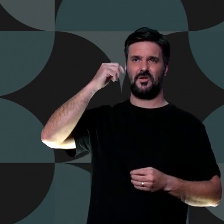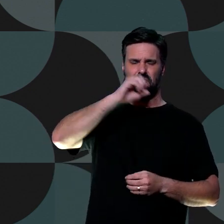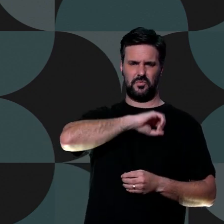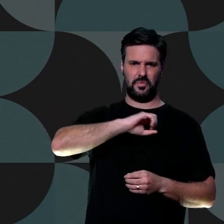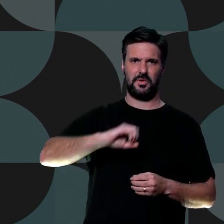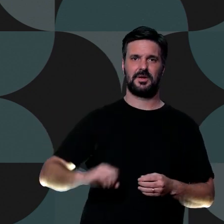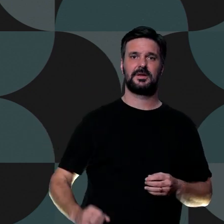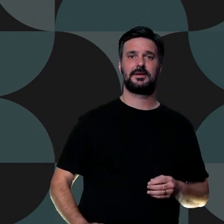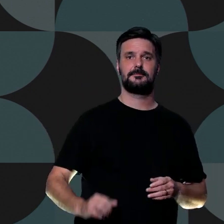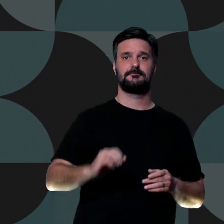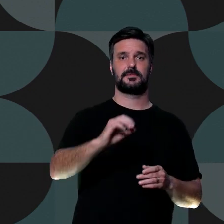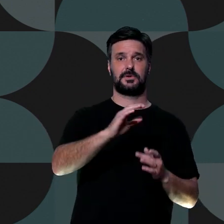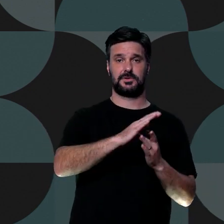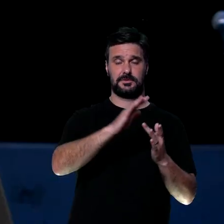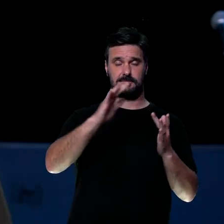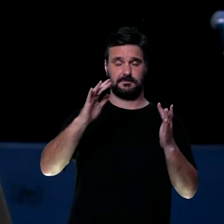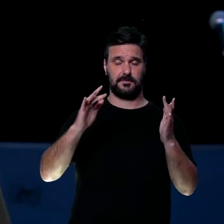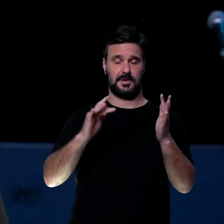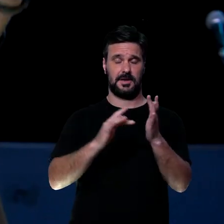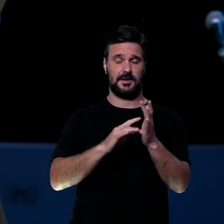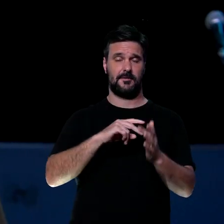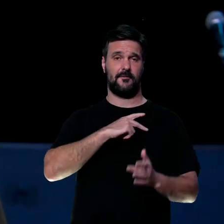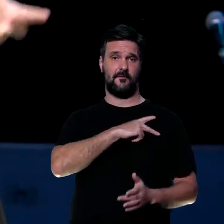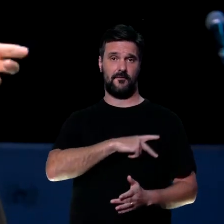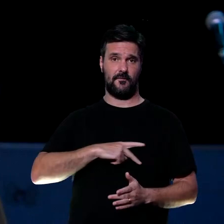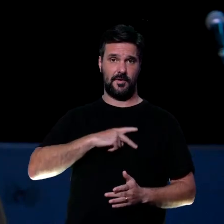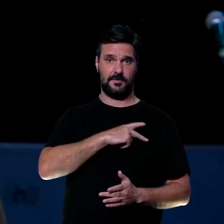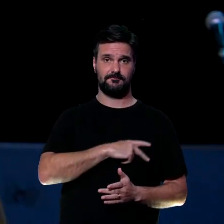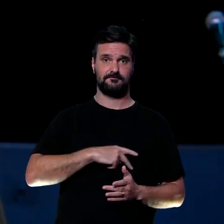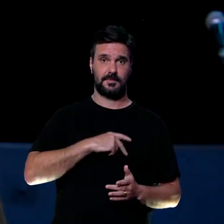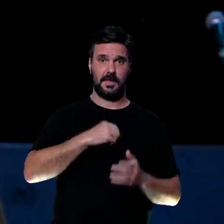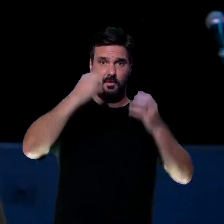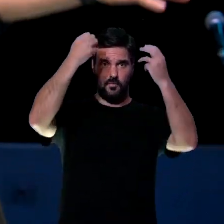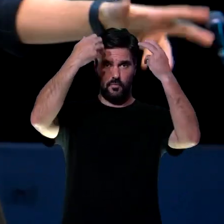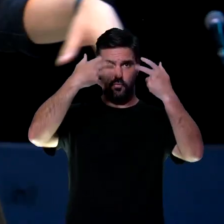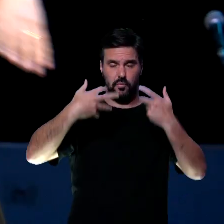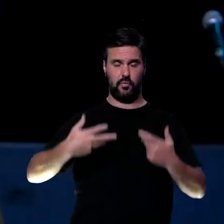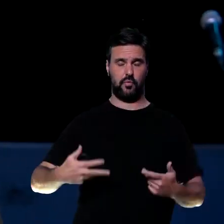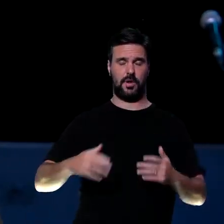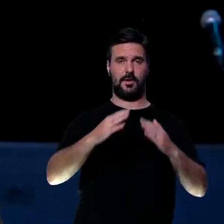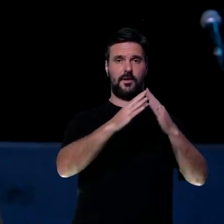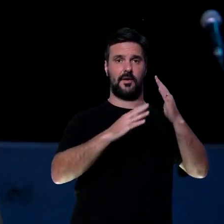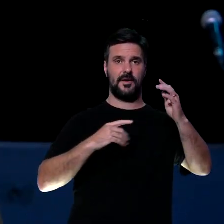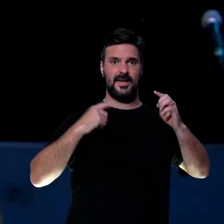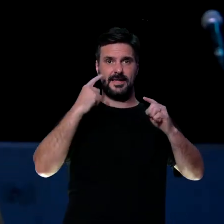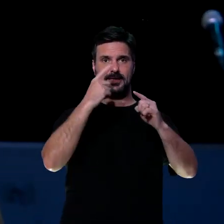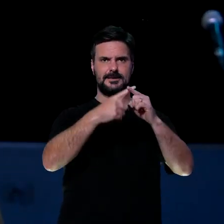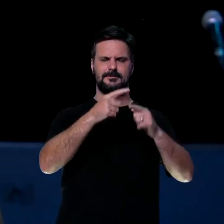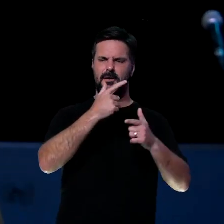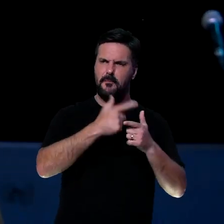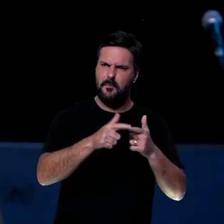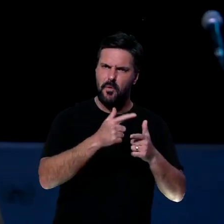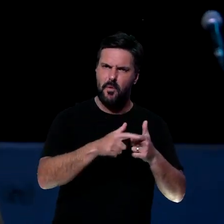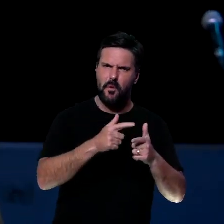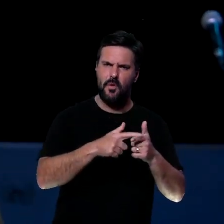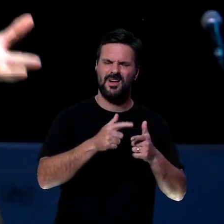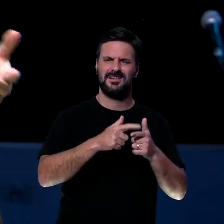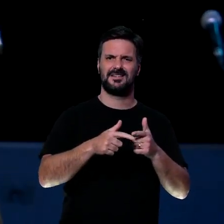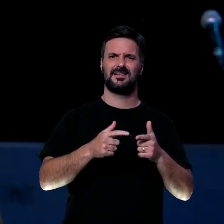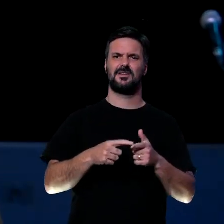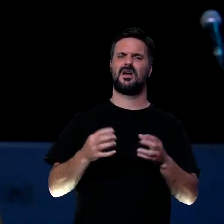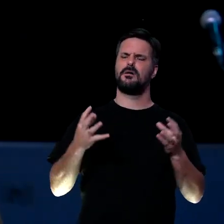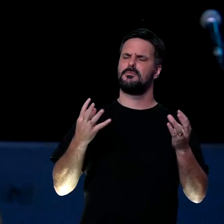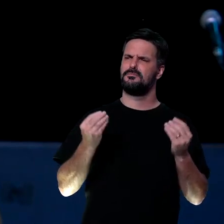Jesus. Outro cuidado que Paulo está falando aqui, naquele contexto de igreja, aquela perseguição, aqueles problemas internos, era muito